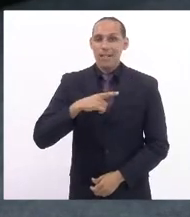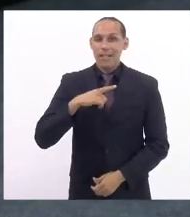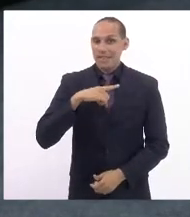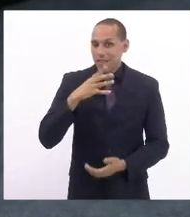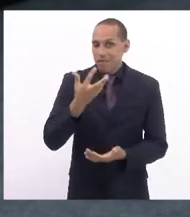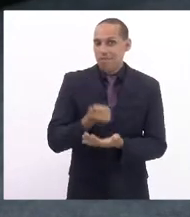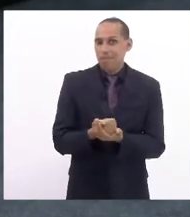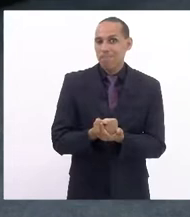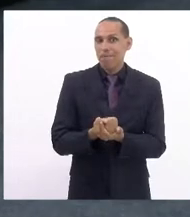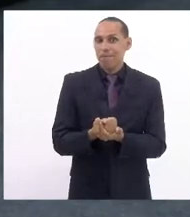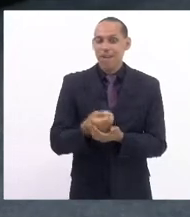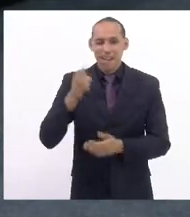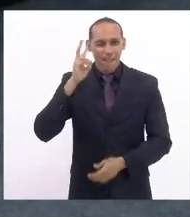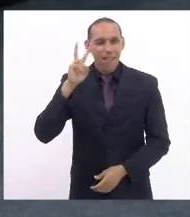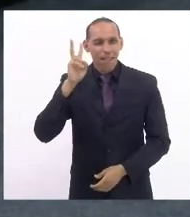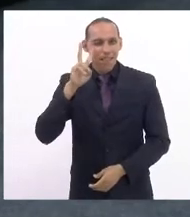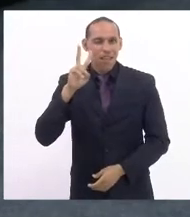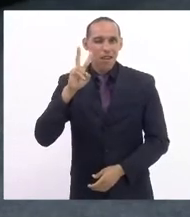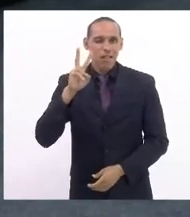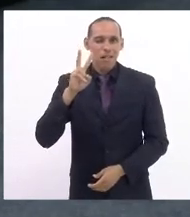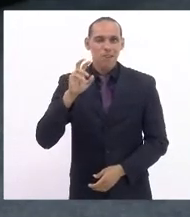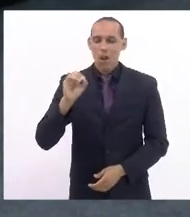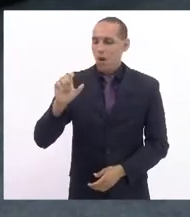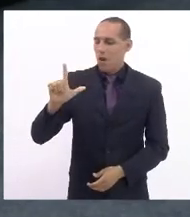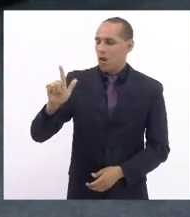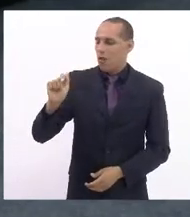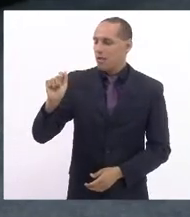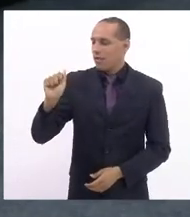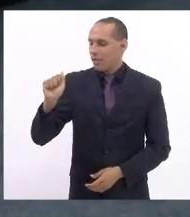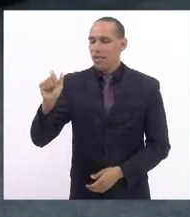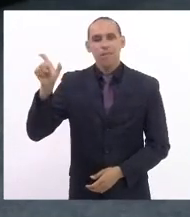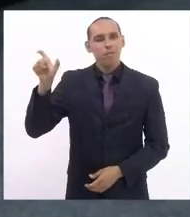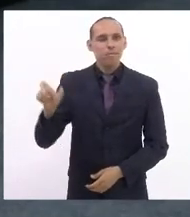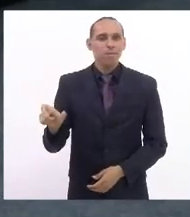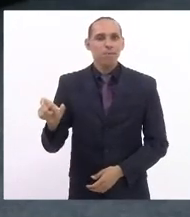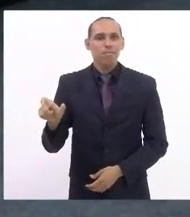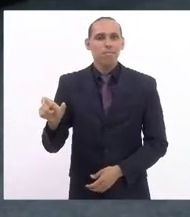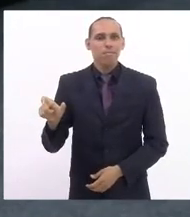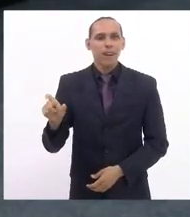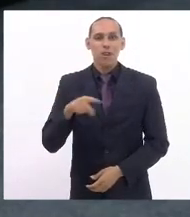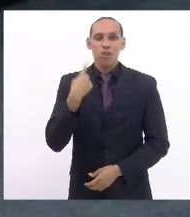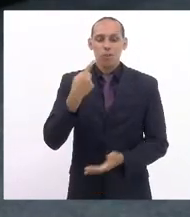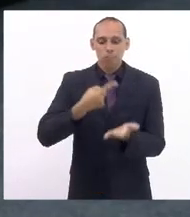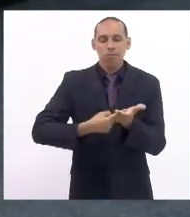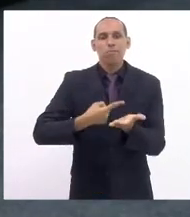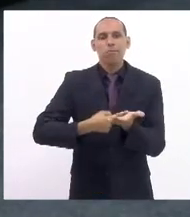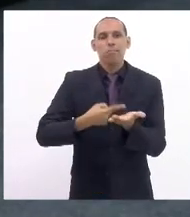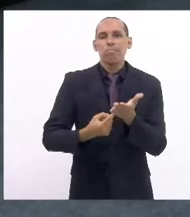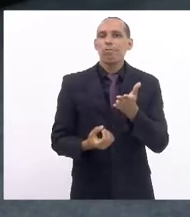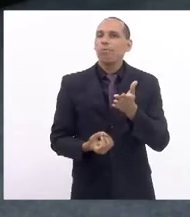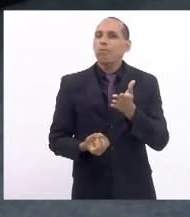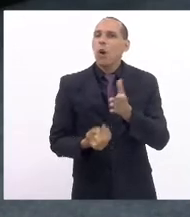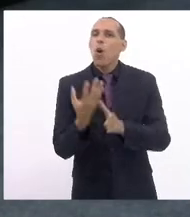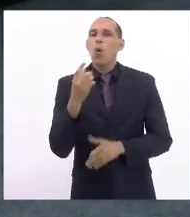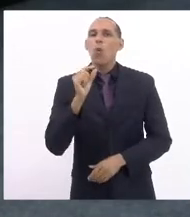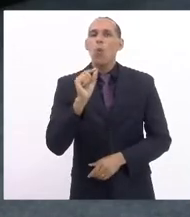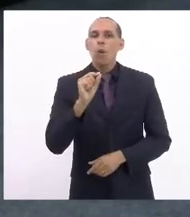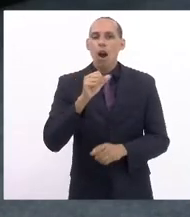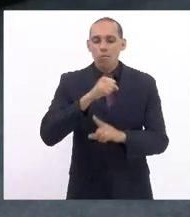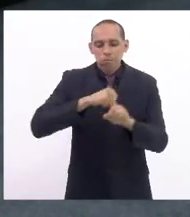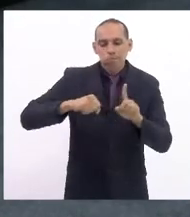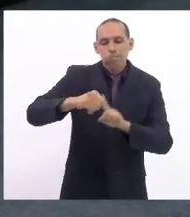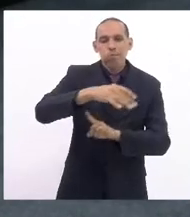lembrando na figura de Olga Mélia o nosso compromisso na construção de uma sociedade justa